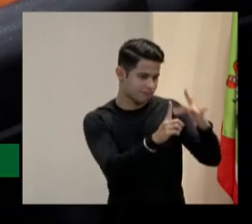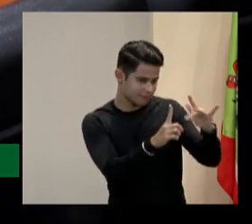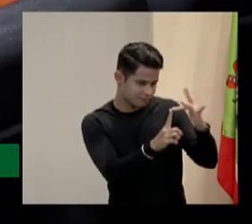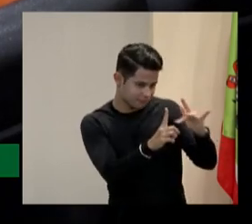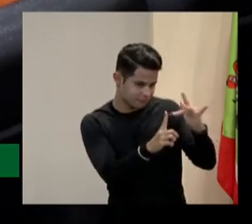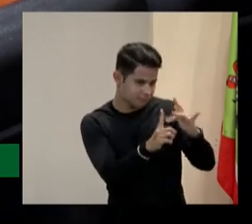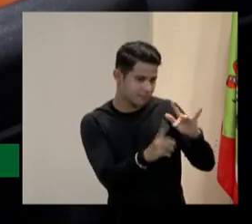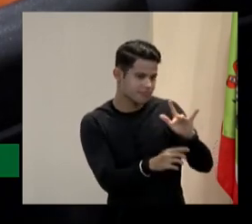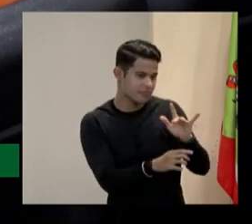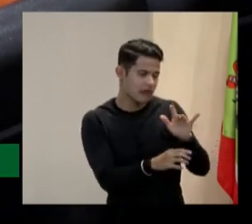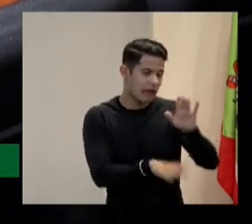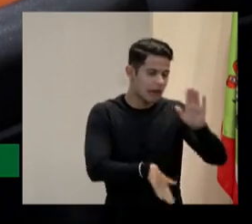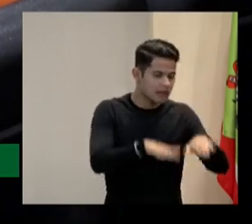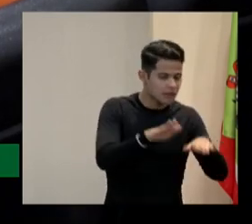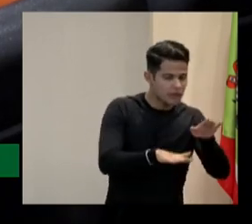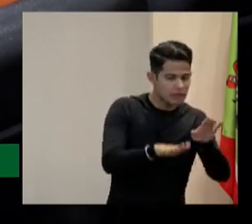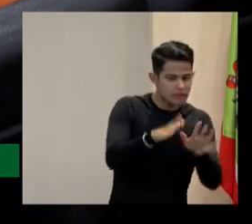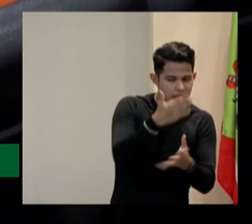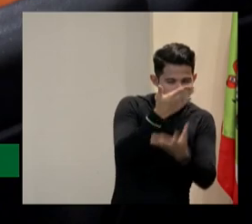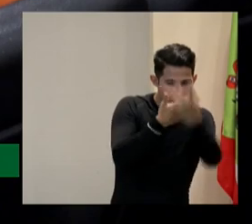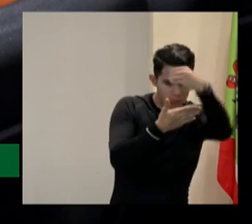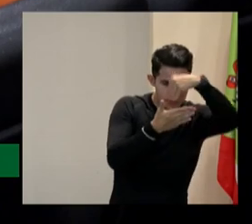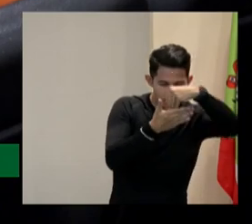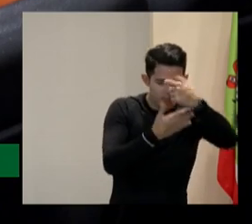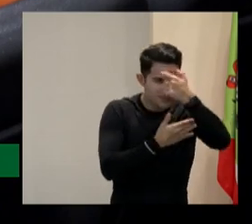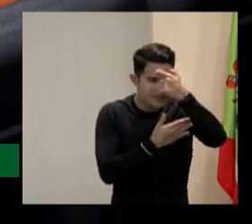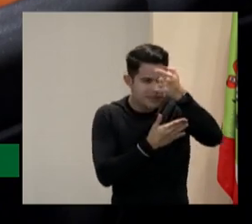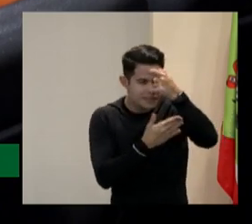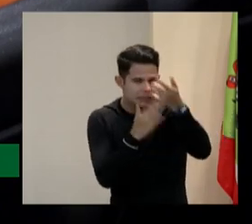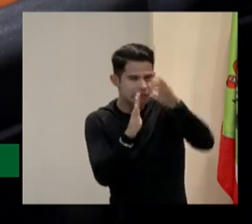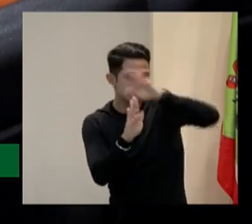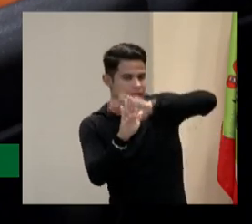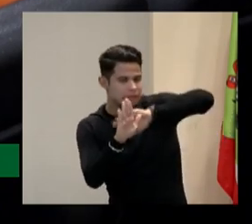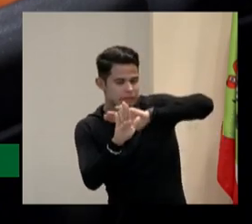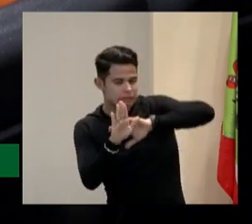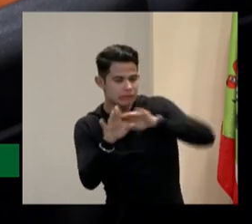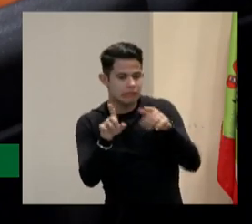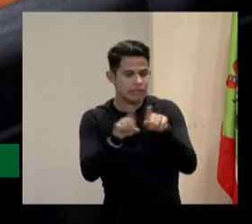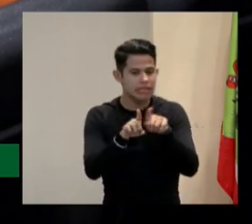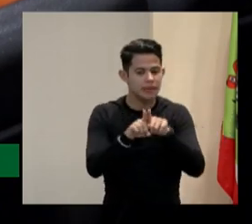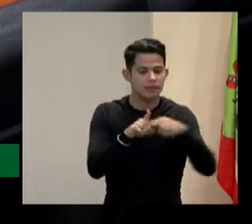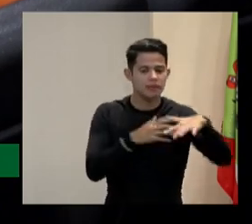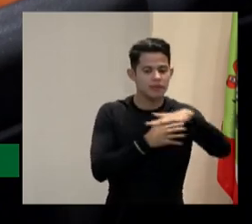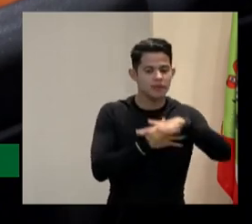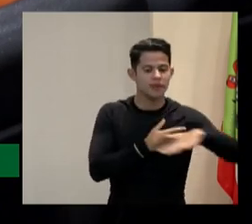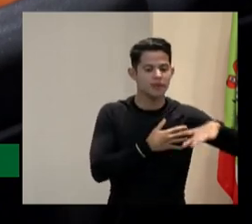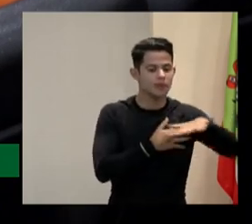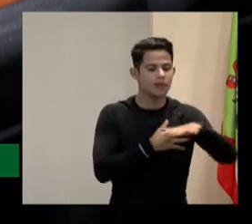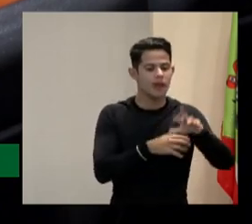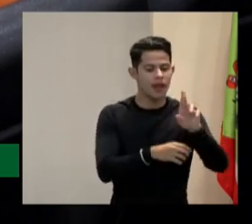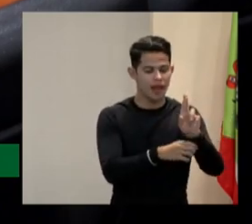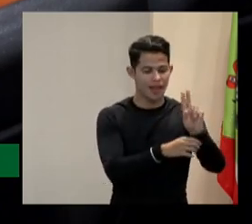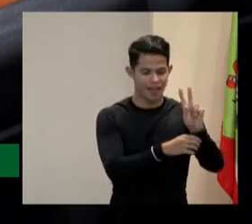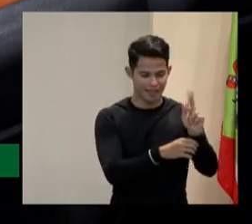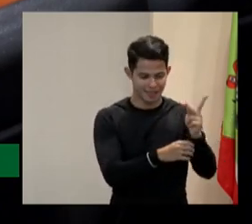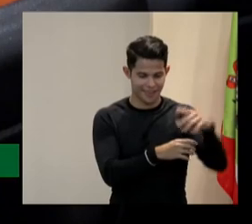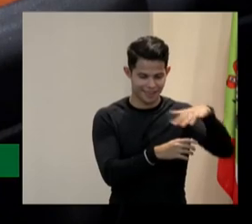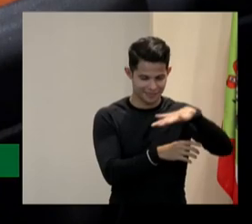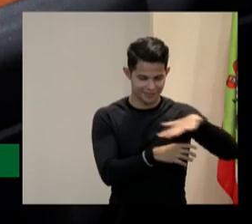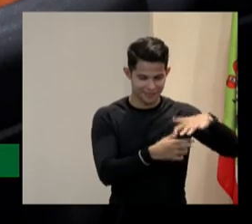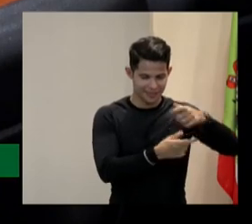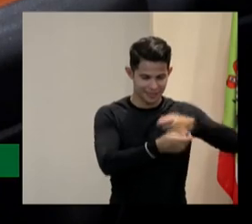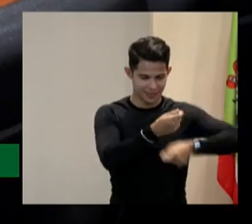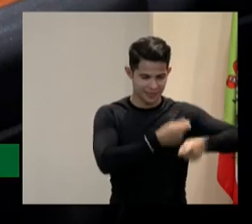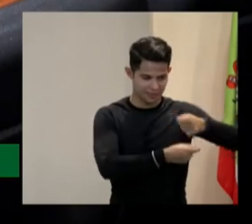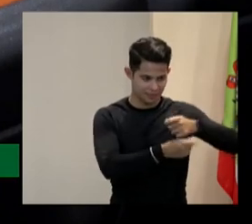inconsciente das direções e dos RHs sabe eu com a minha